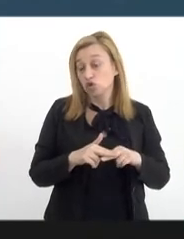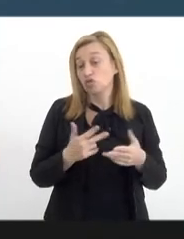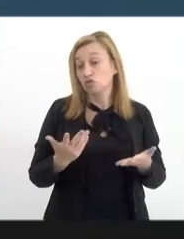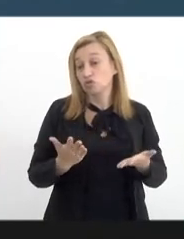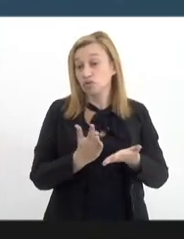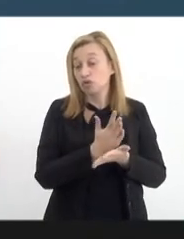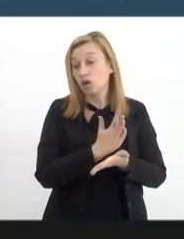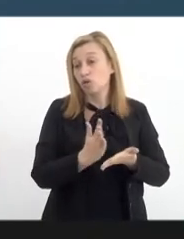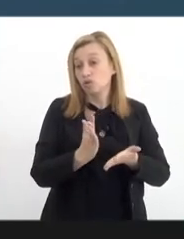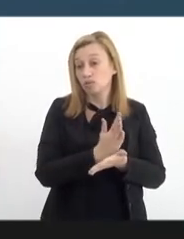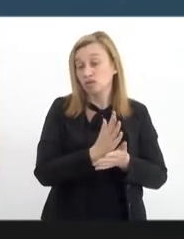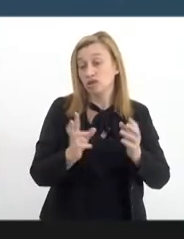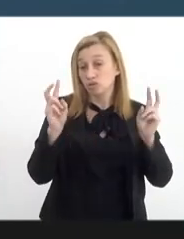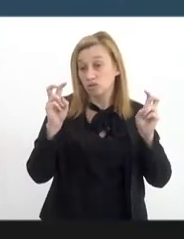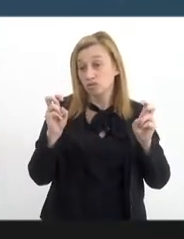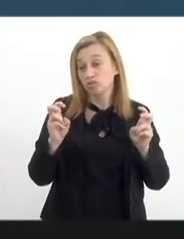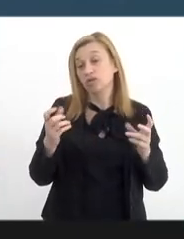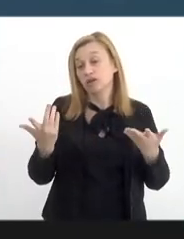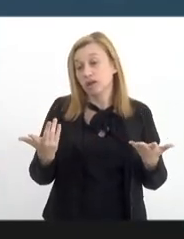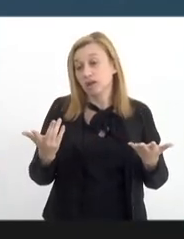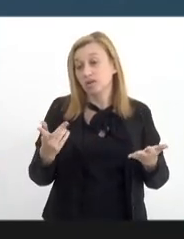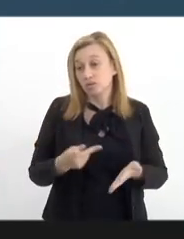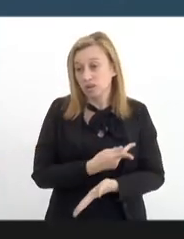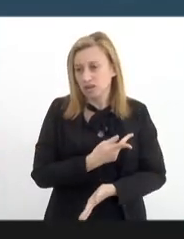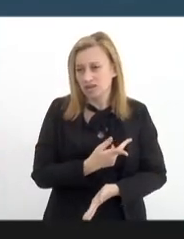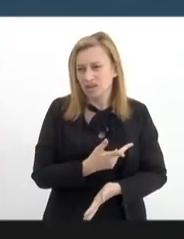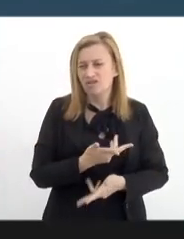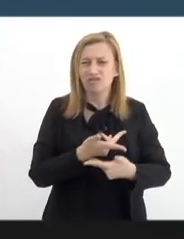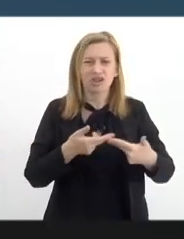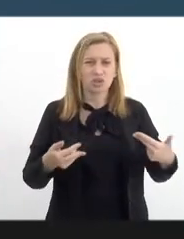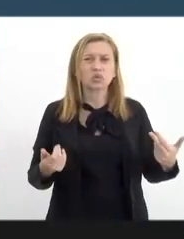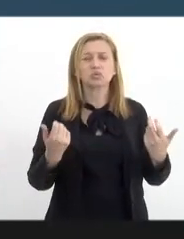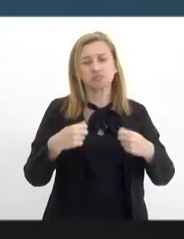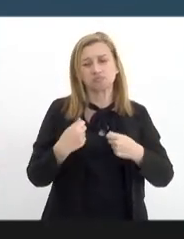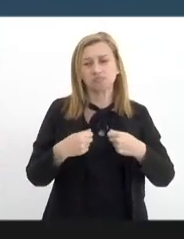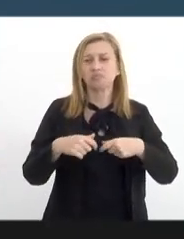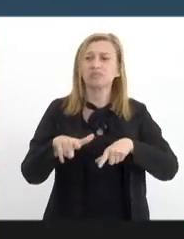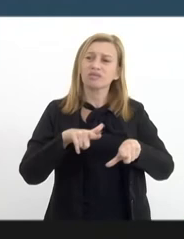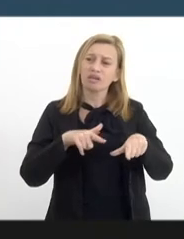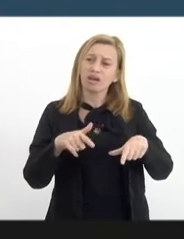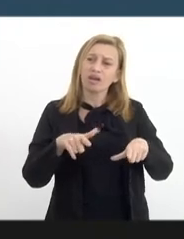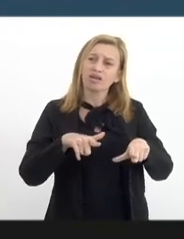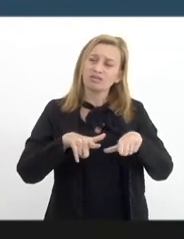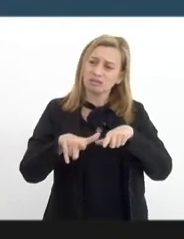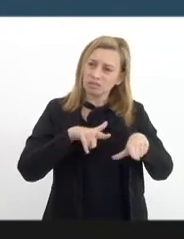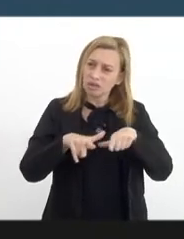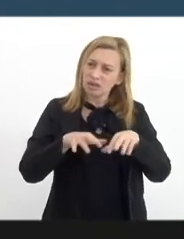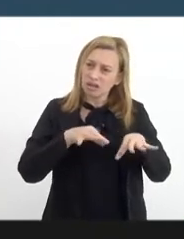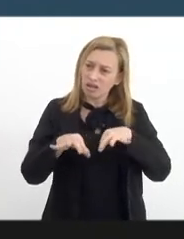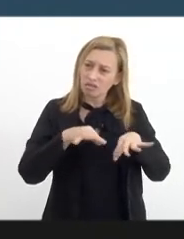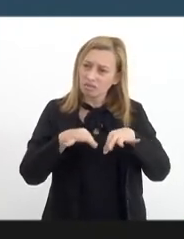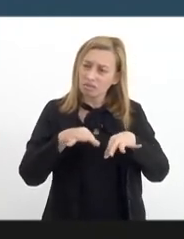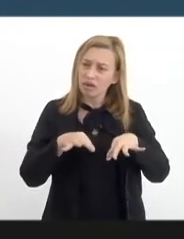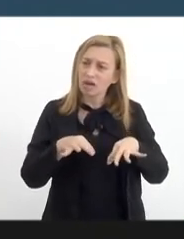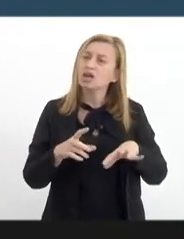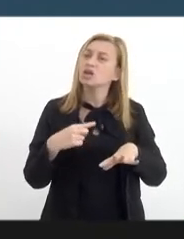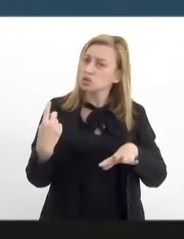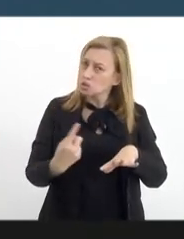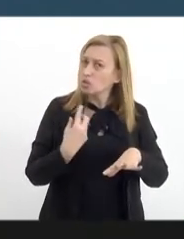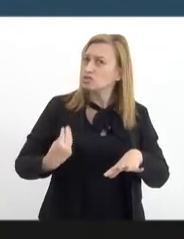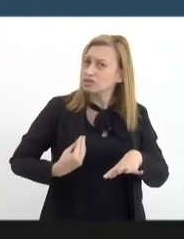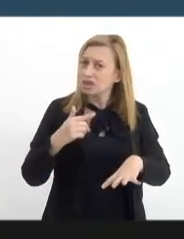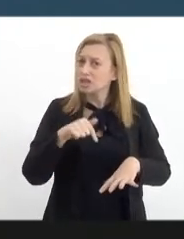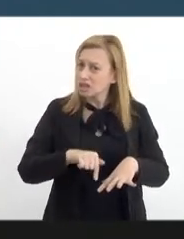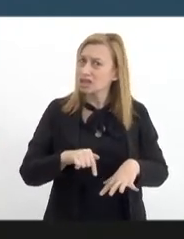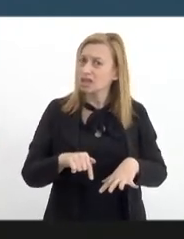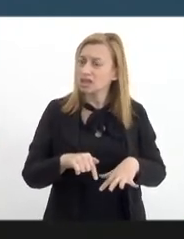que eles criaram. Então, tem muitas coisas que precisam ser trabalhadas e nós estamos aqui